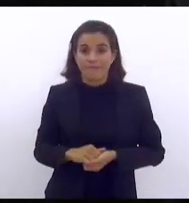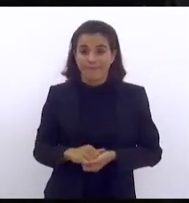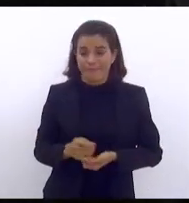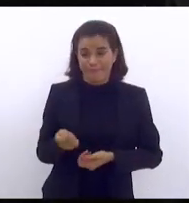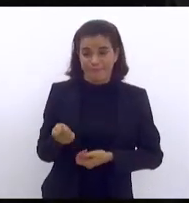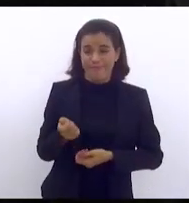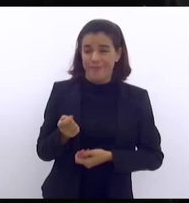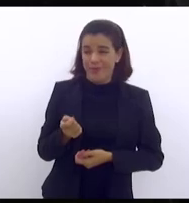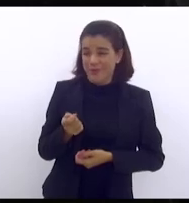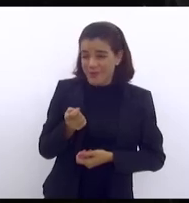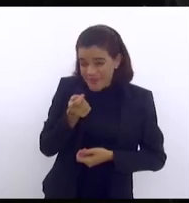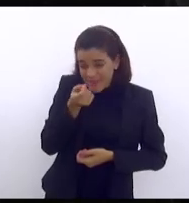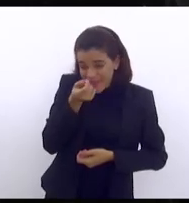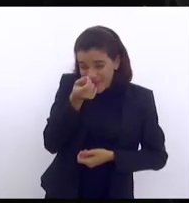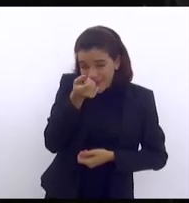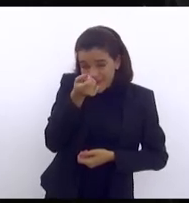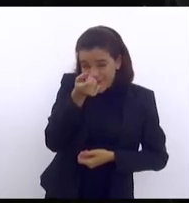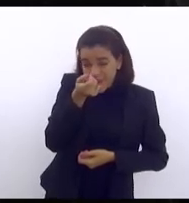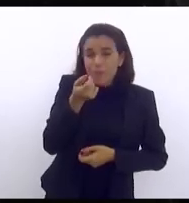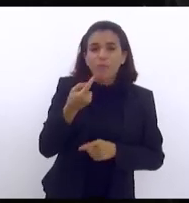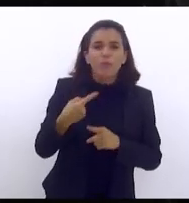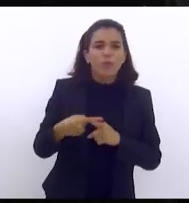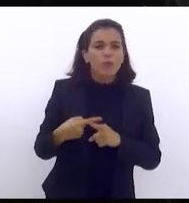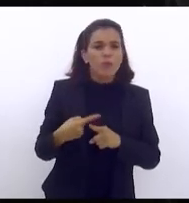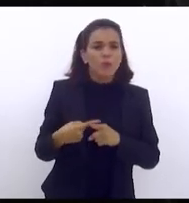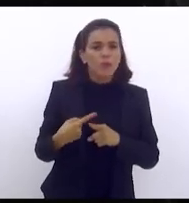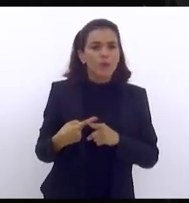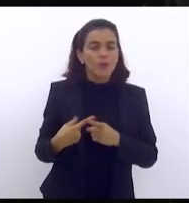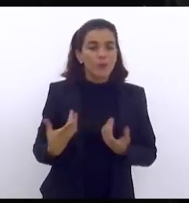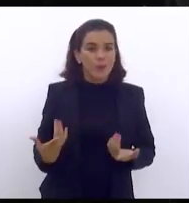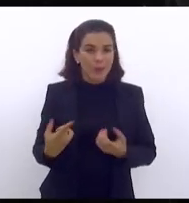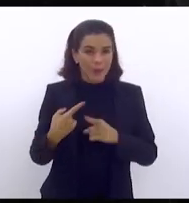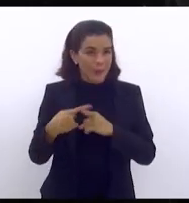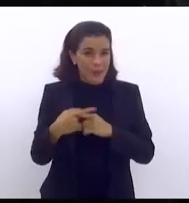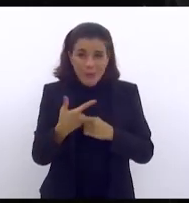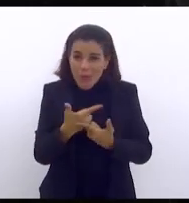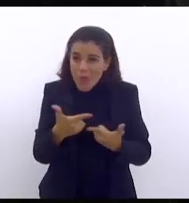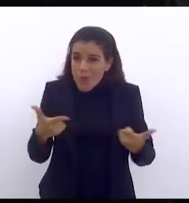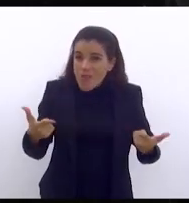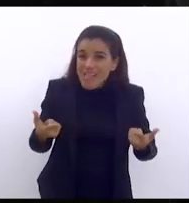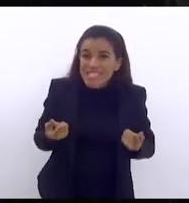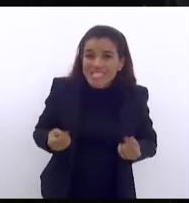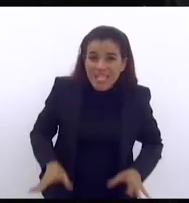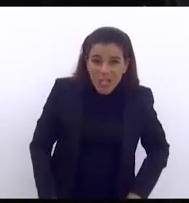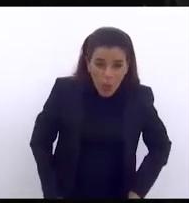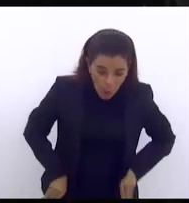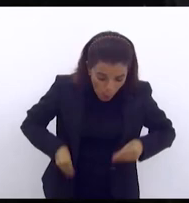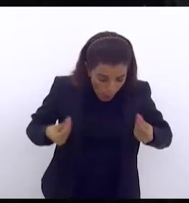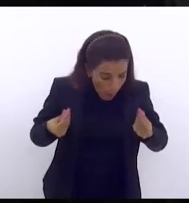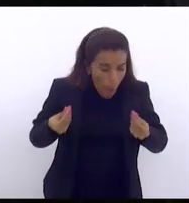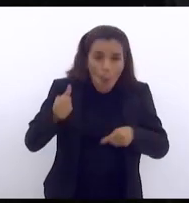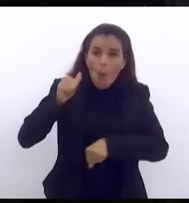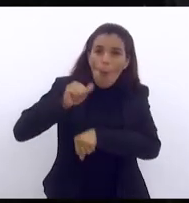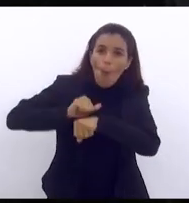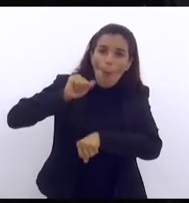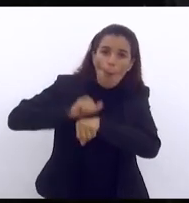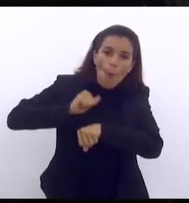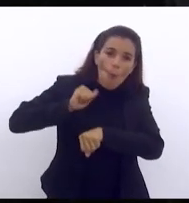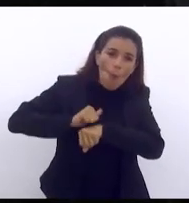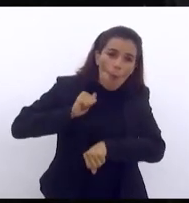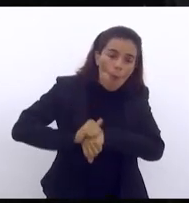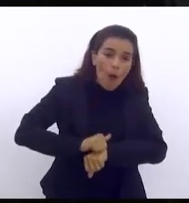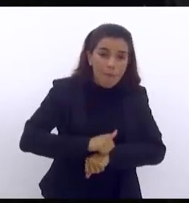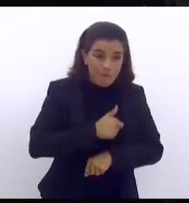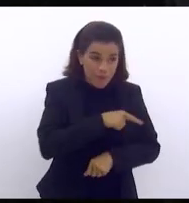poucos e por quê porque não tem dinheiro quem